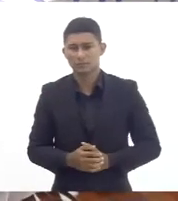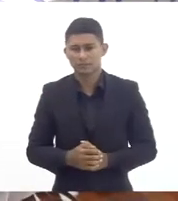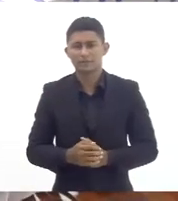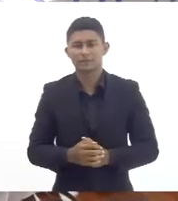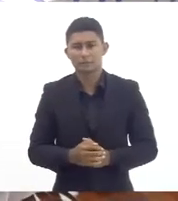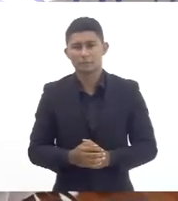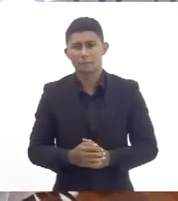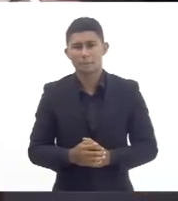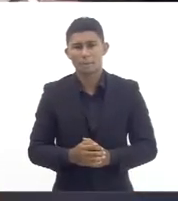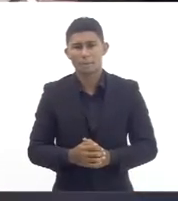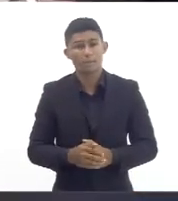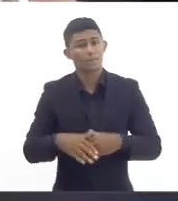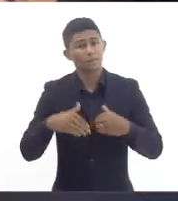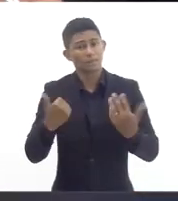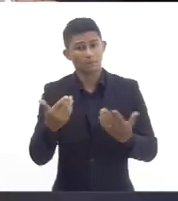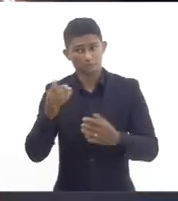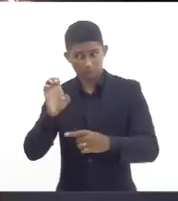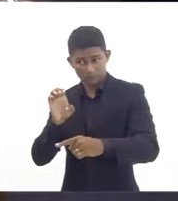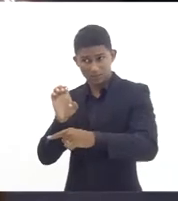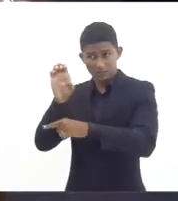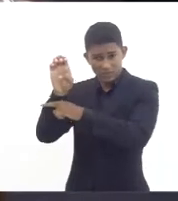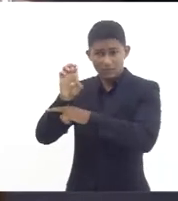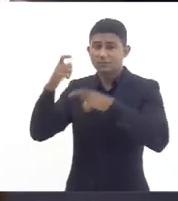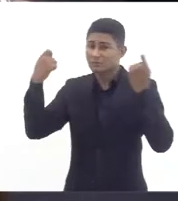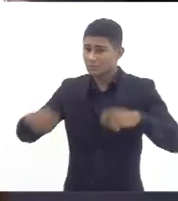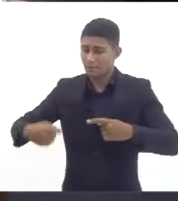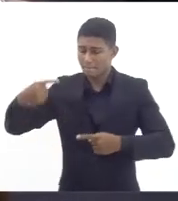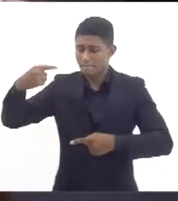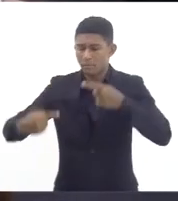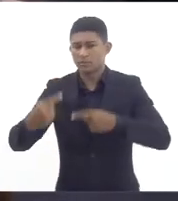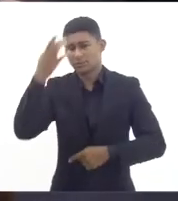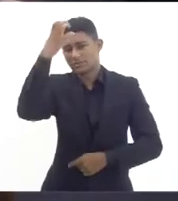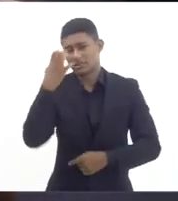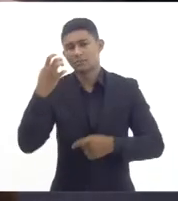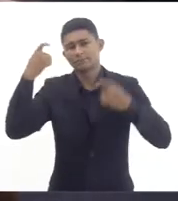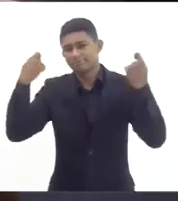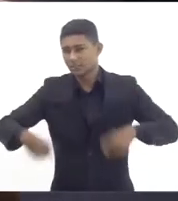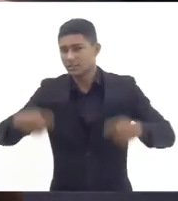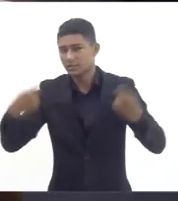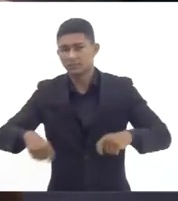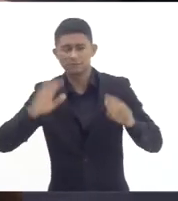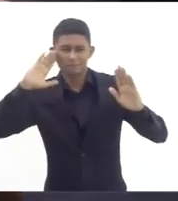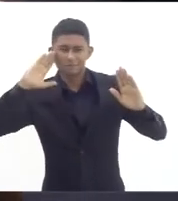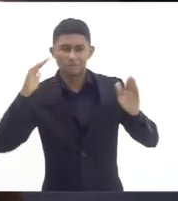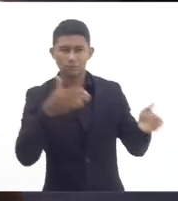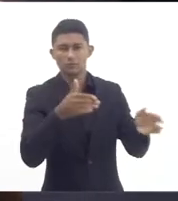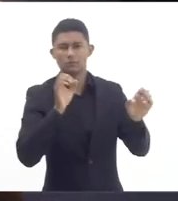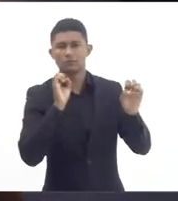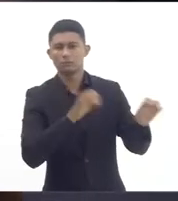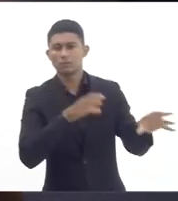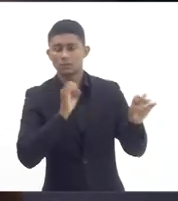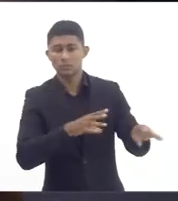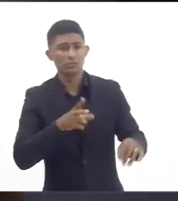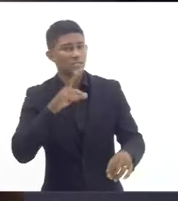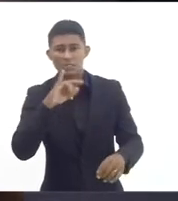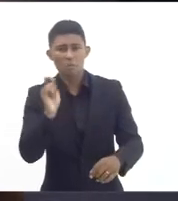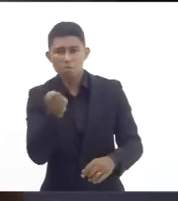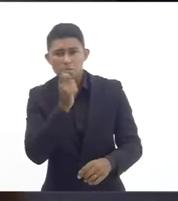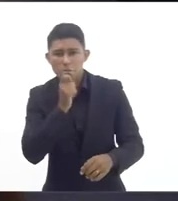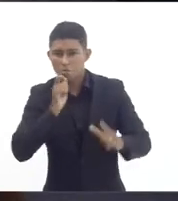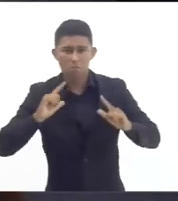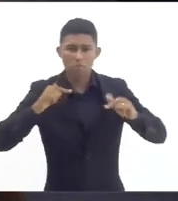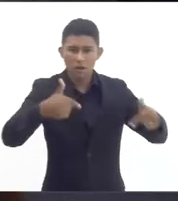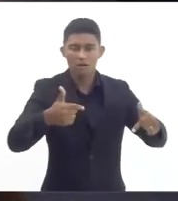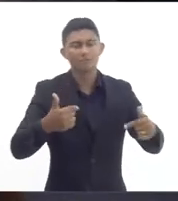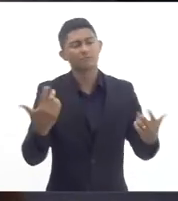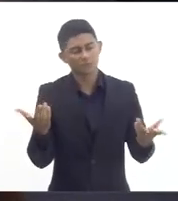ou esse Estado investe numa política séria de educação ou nós estamos fadados a